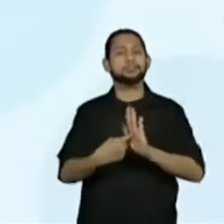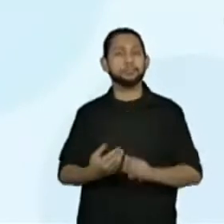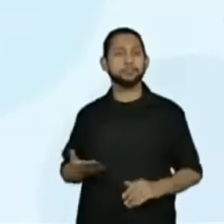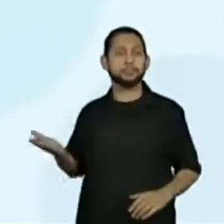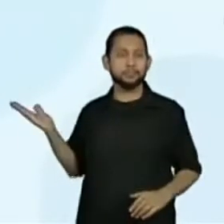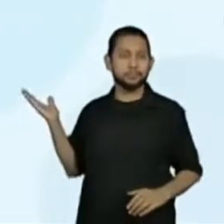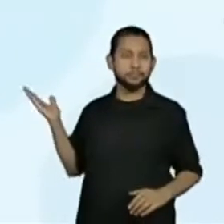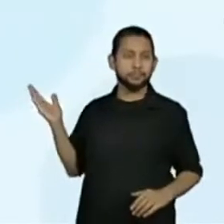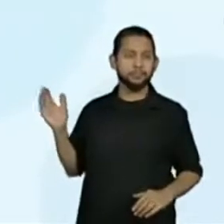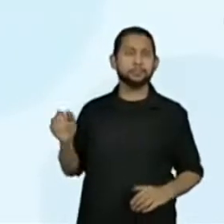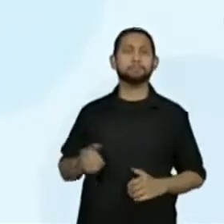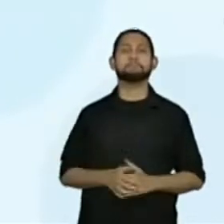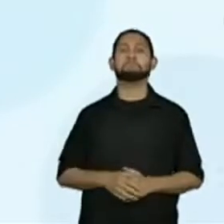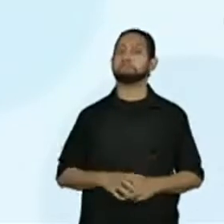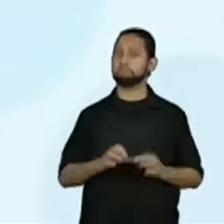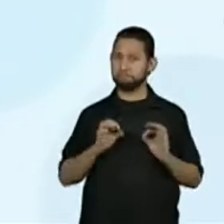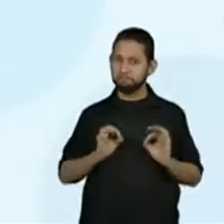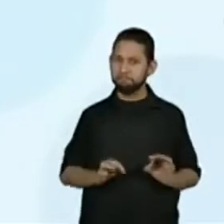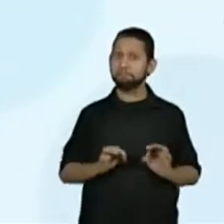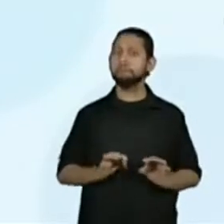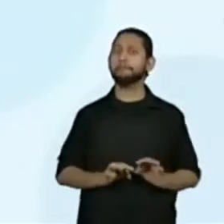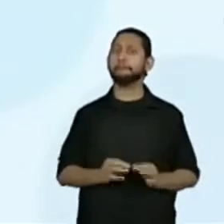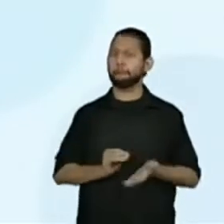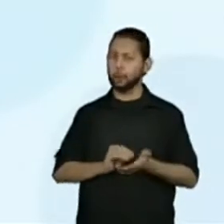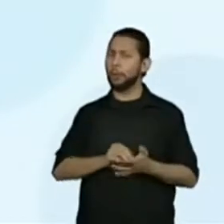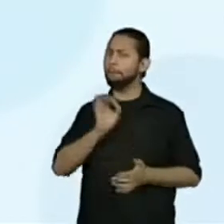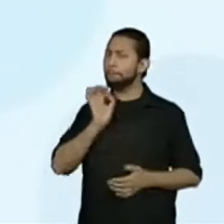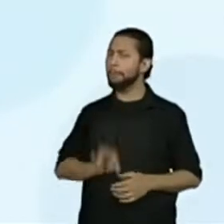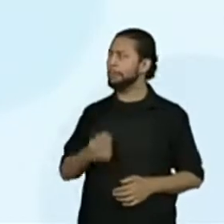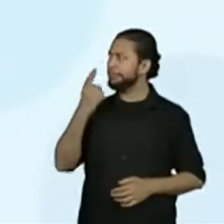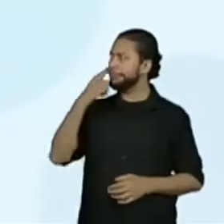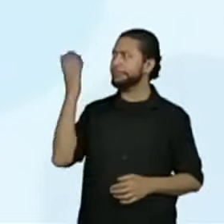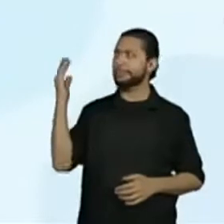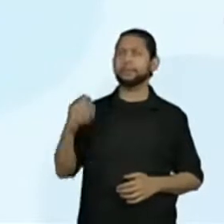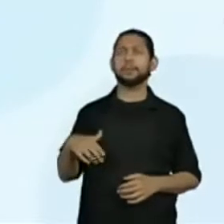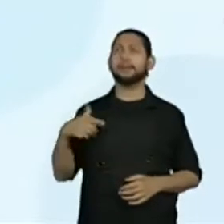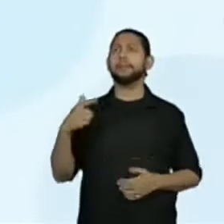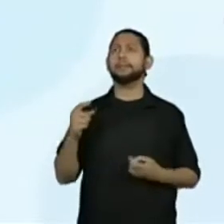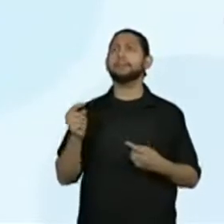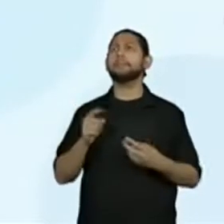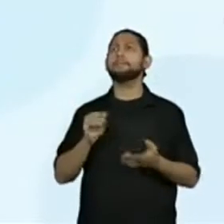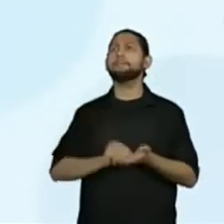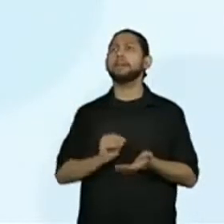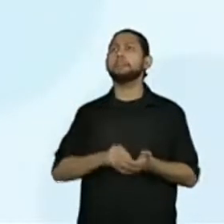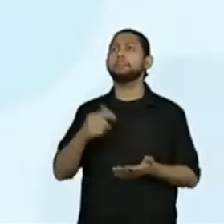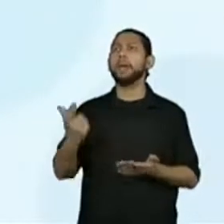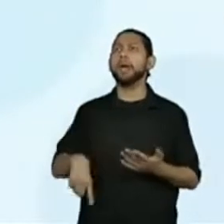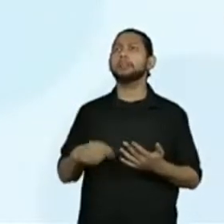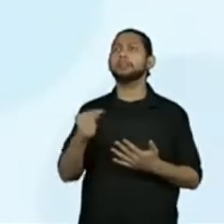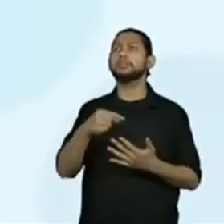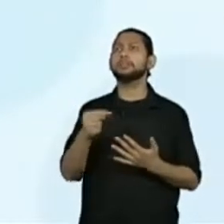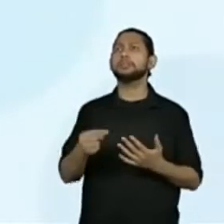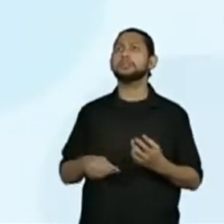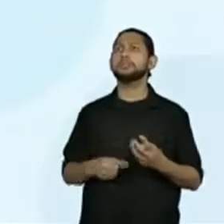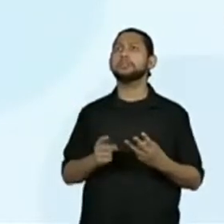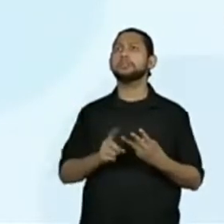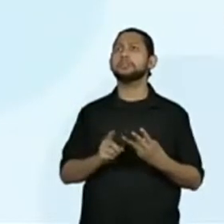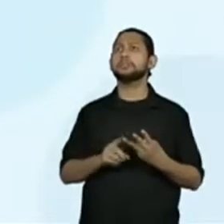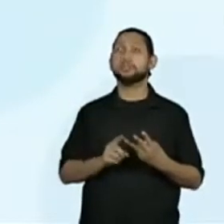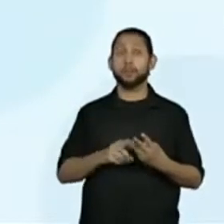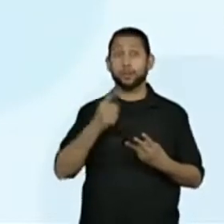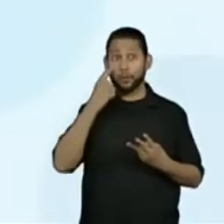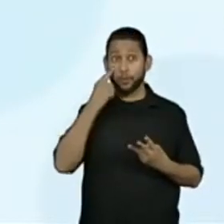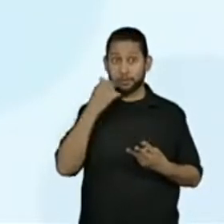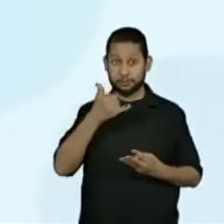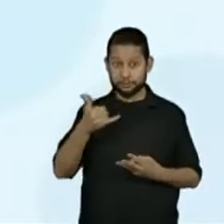Fato. Não tem mesmo. O que mais? Estamos na segunda. Vou ler a terceira